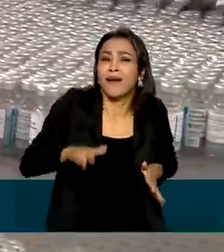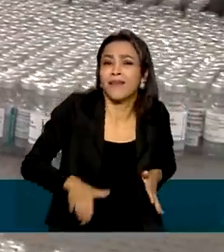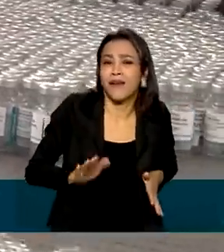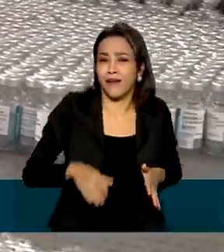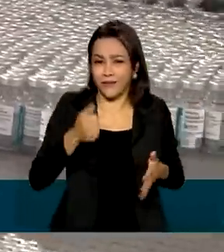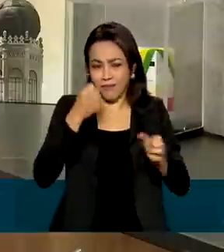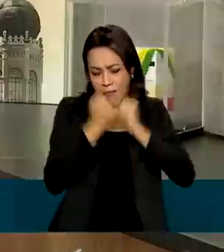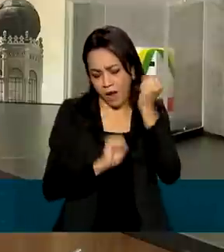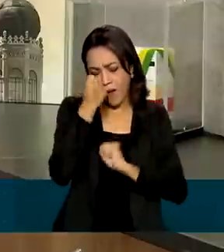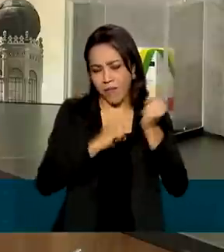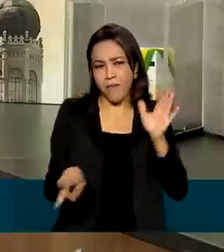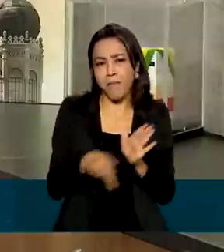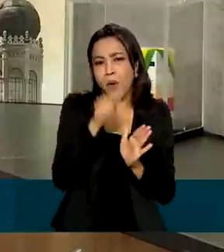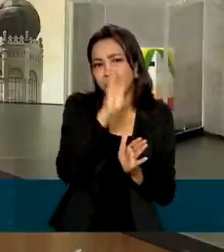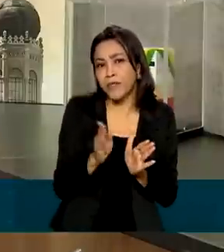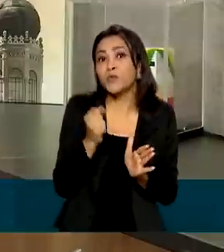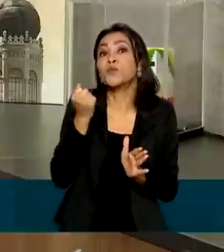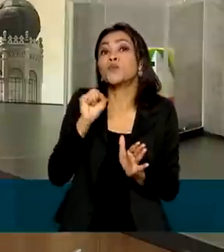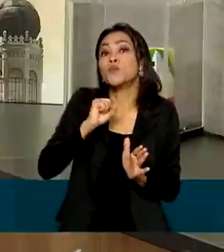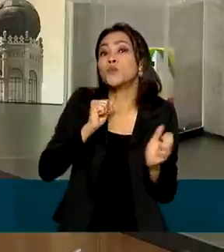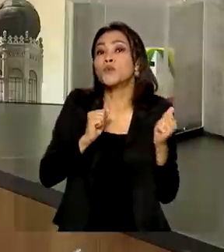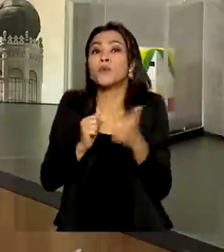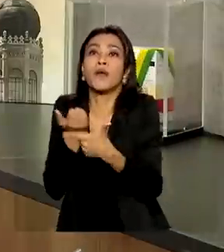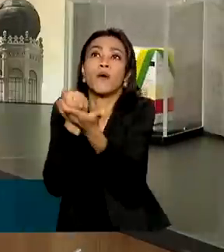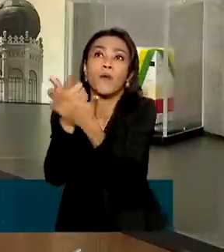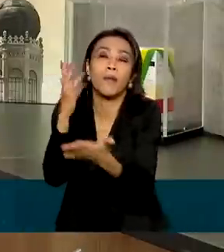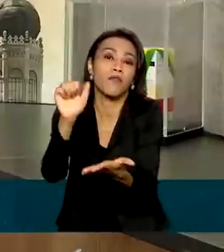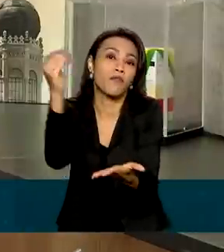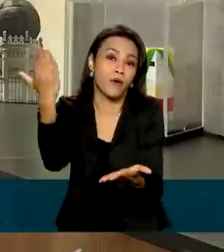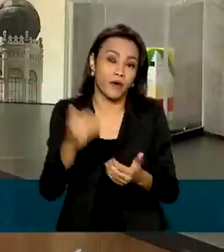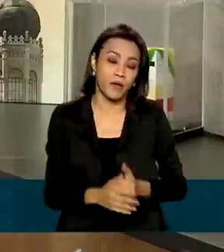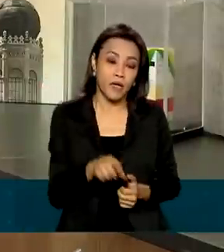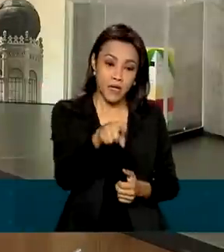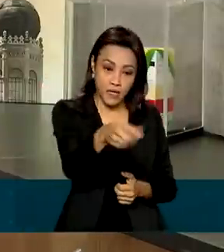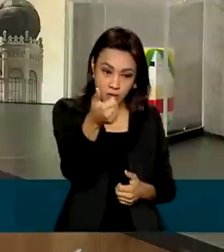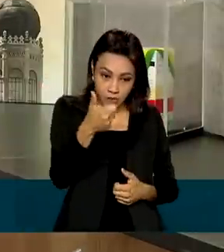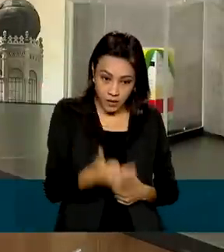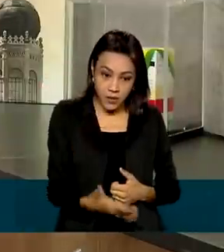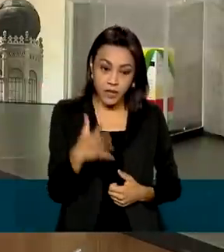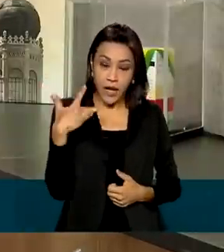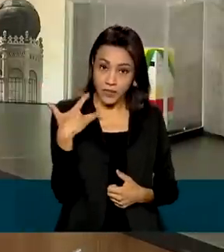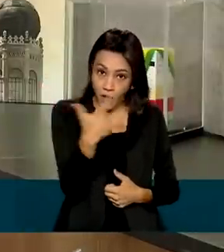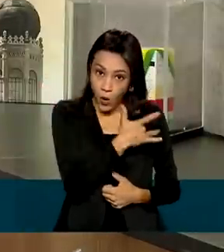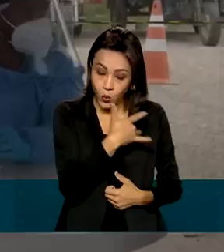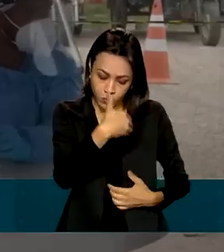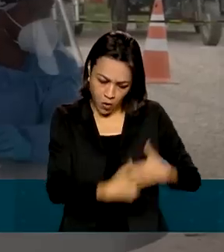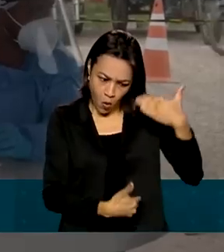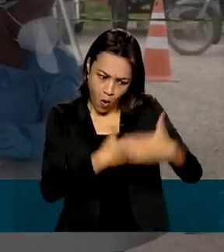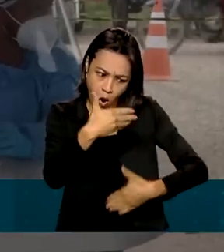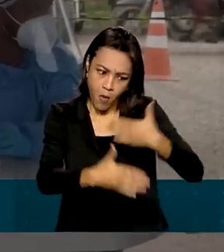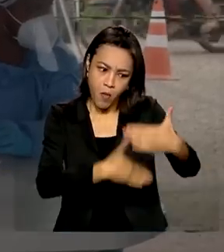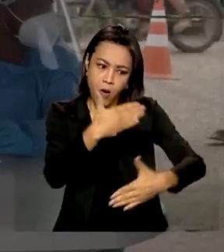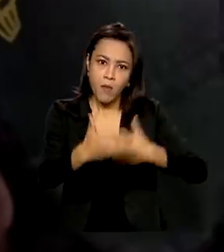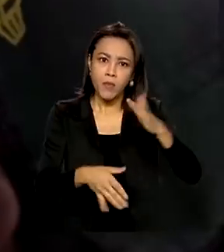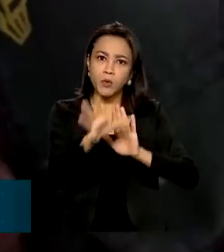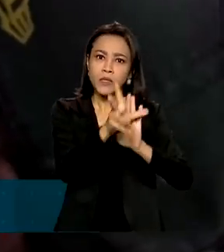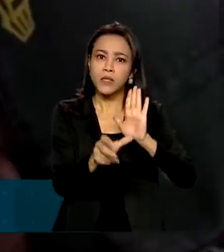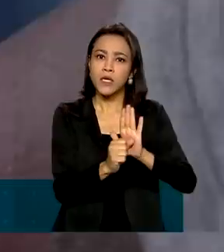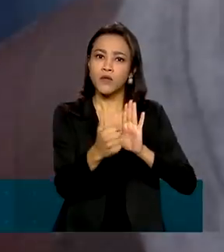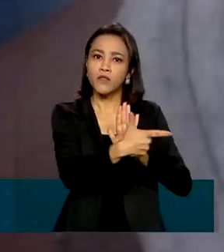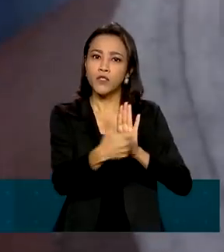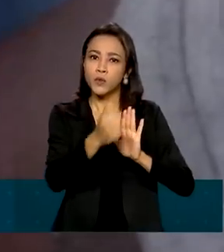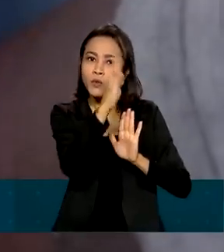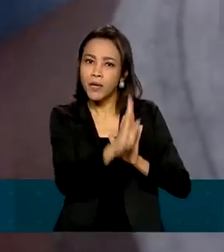importar. Saúde é desenvolvimento. A gente está propondo que um dos motores do desenvolvimento do Brasil, no século XXI,